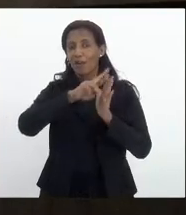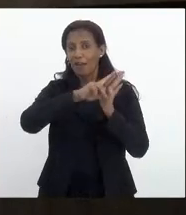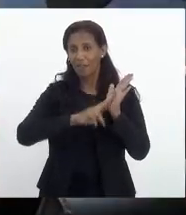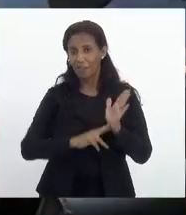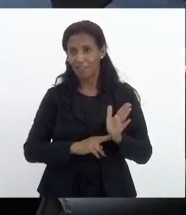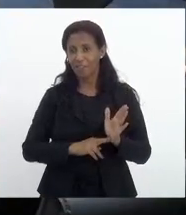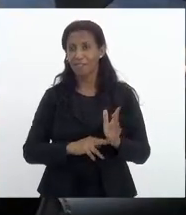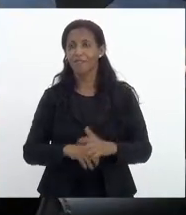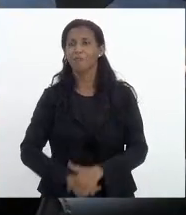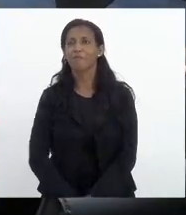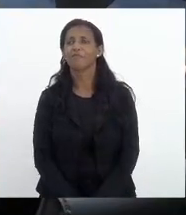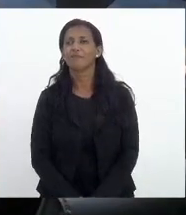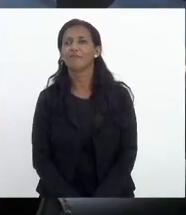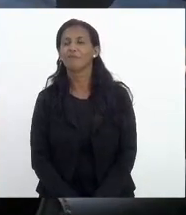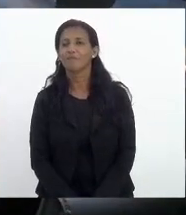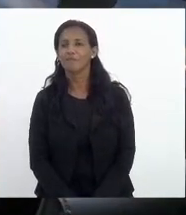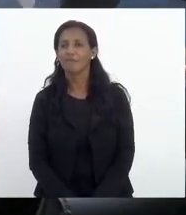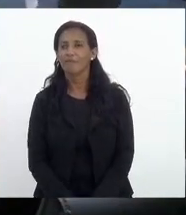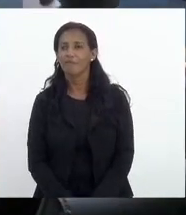redação